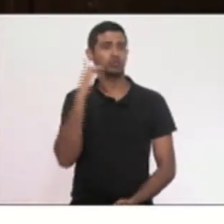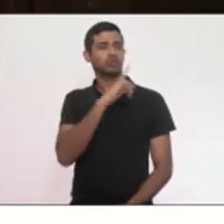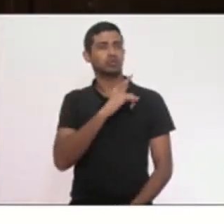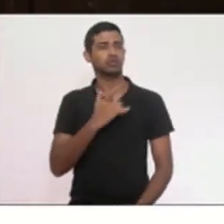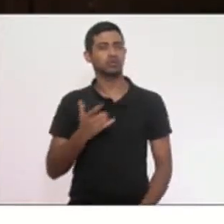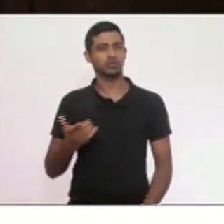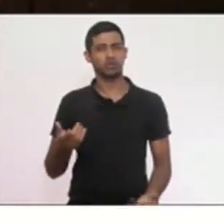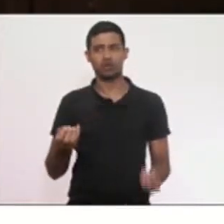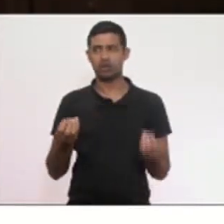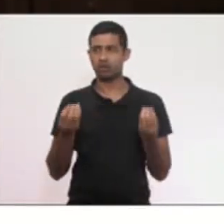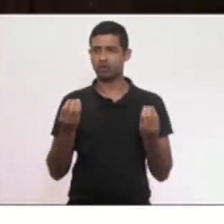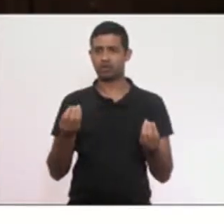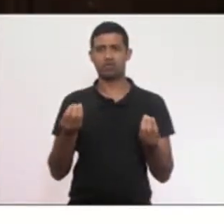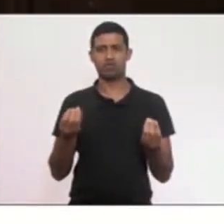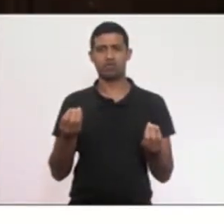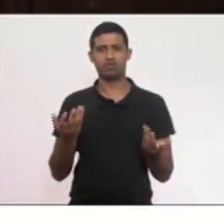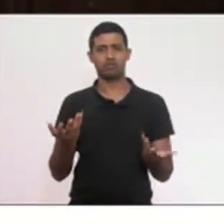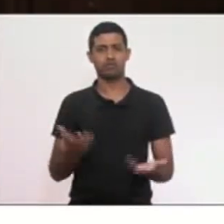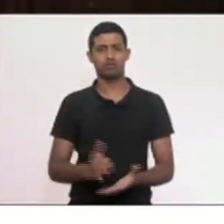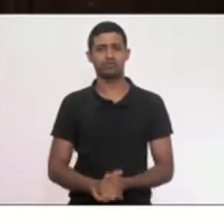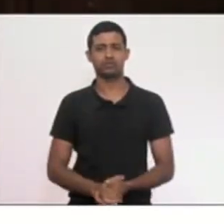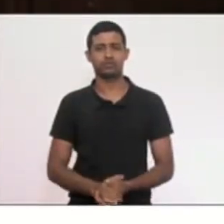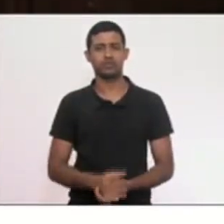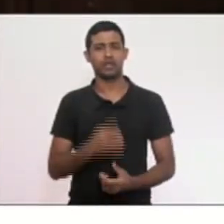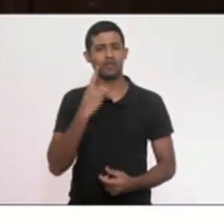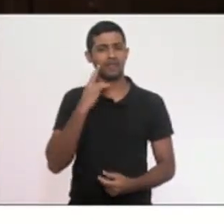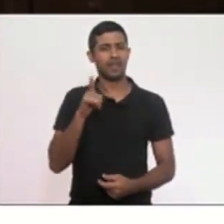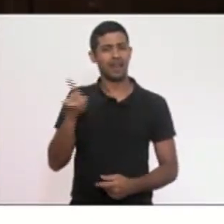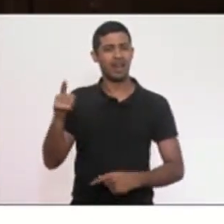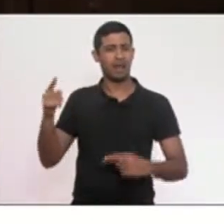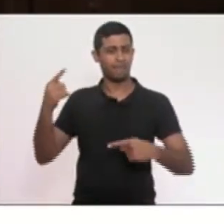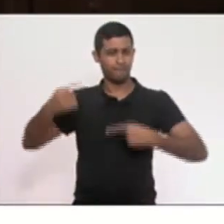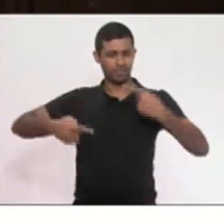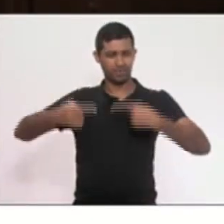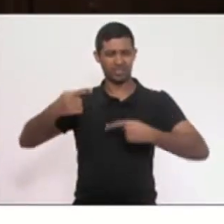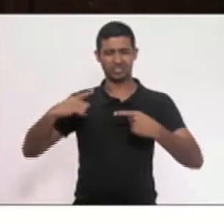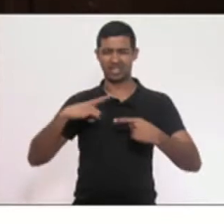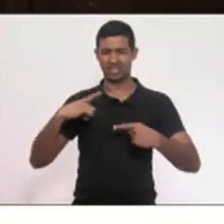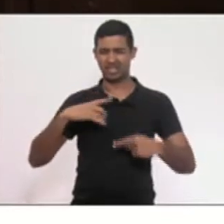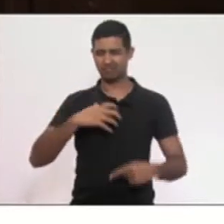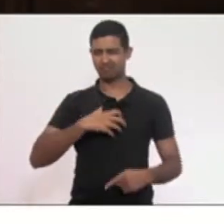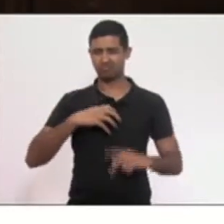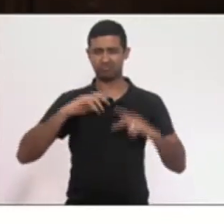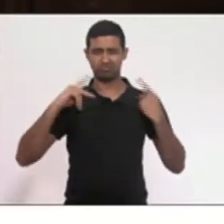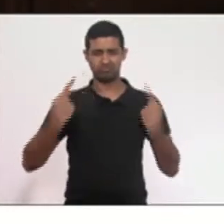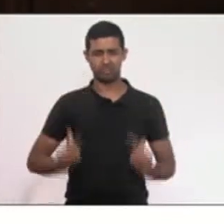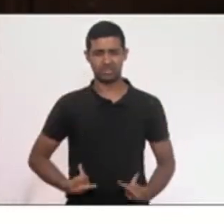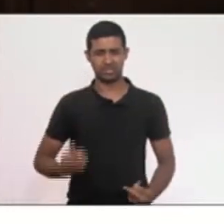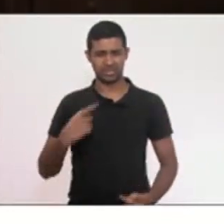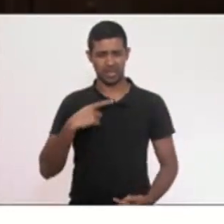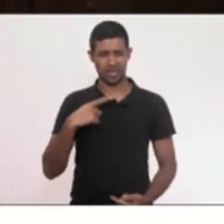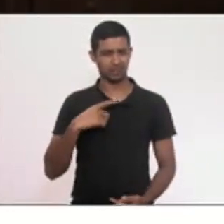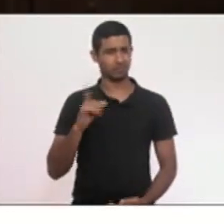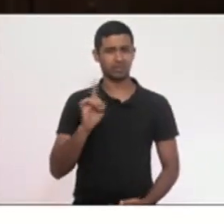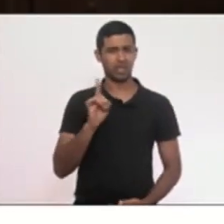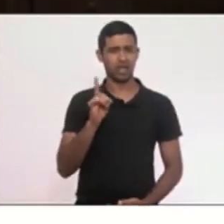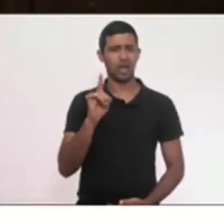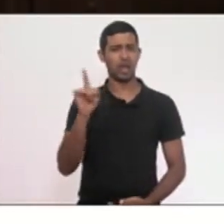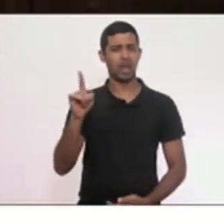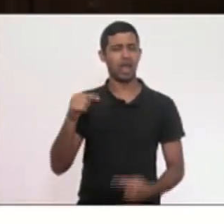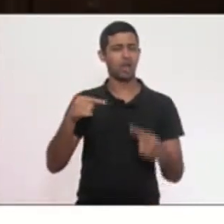Inversão de valores. Lá, a política não é humanizada, é projeto de poder.